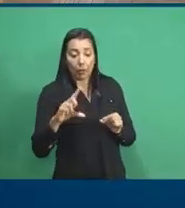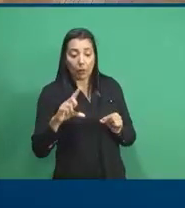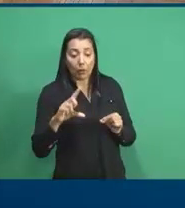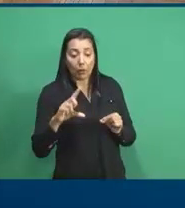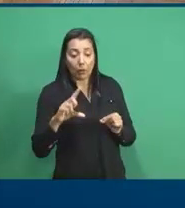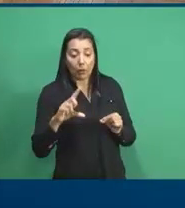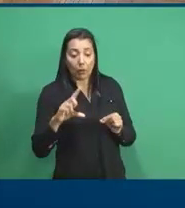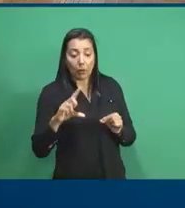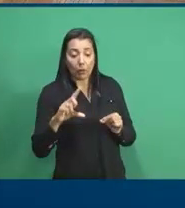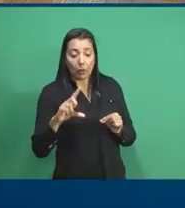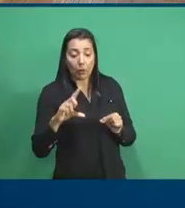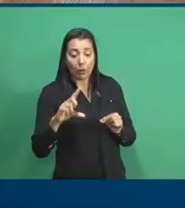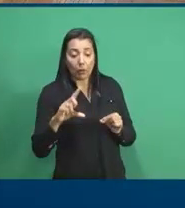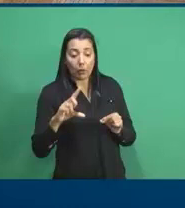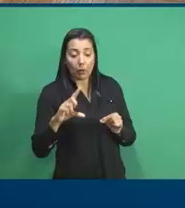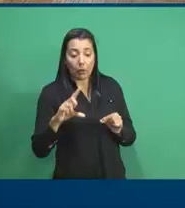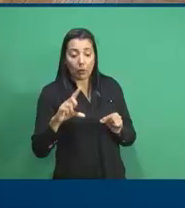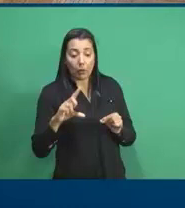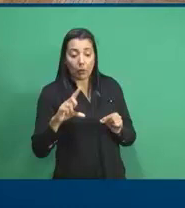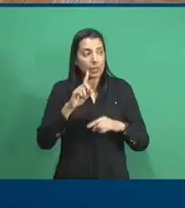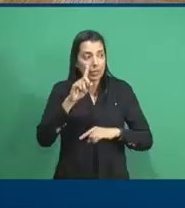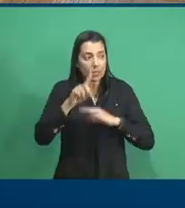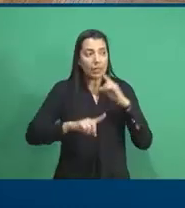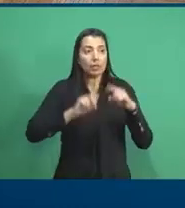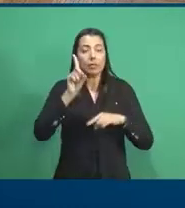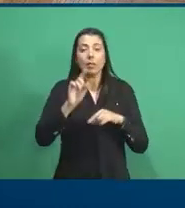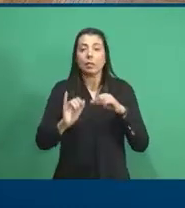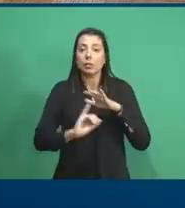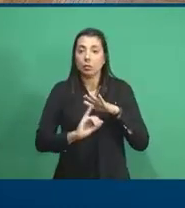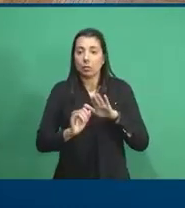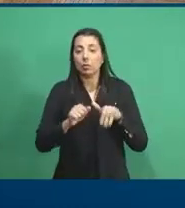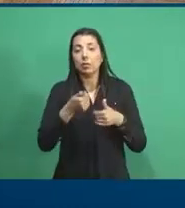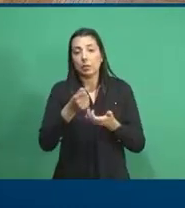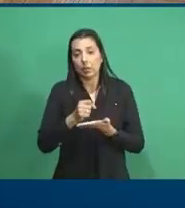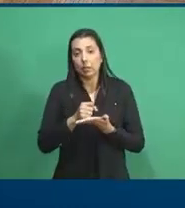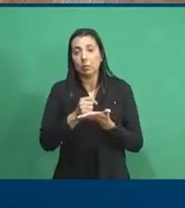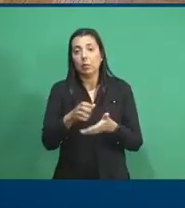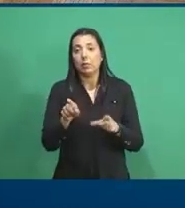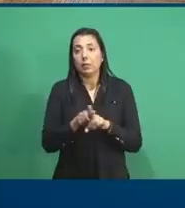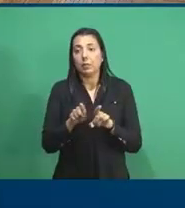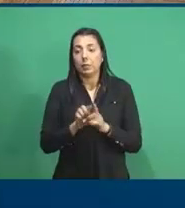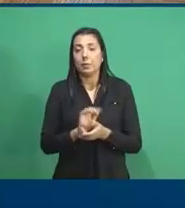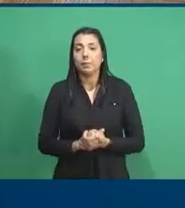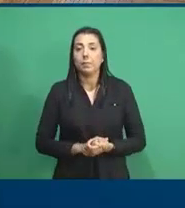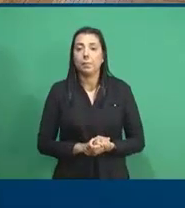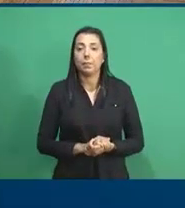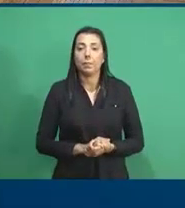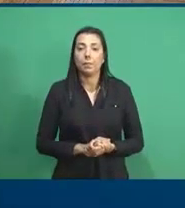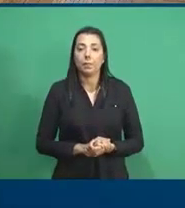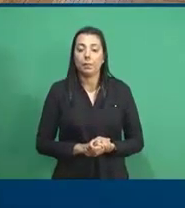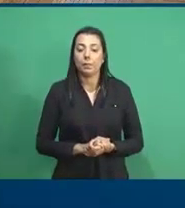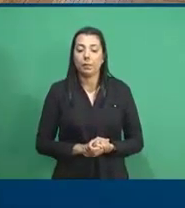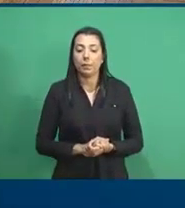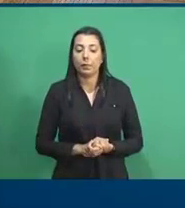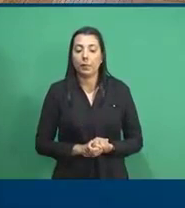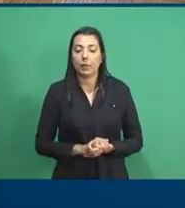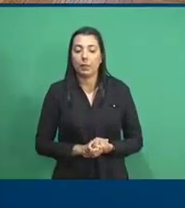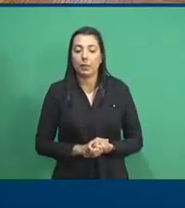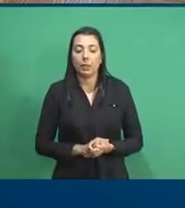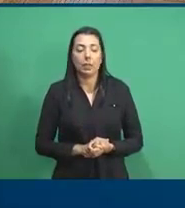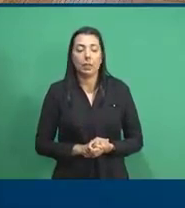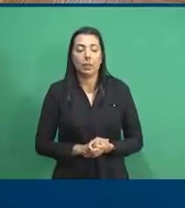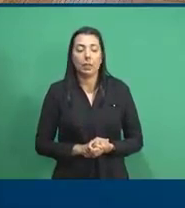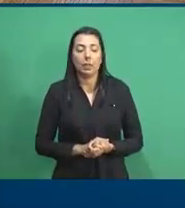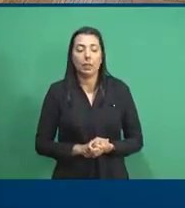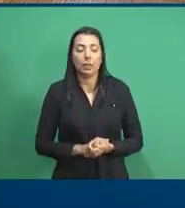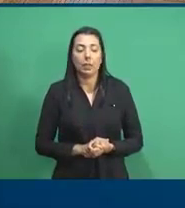de estrangeiros também muito elevada dentro da nossa instituição e colaboração, é claro. São 30, são